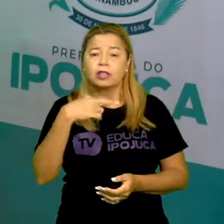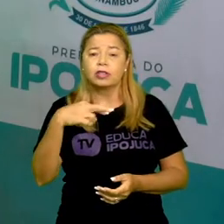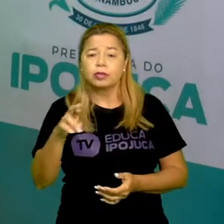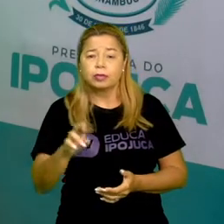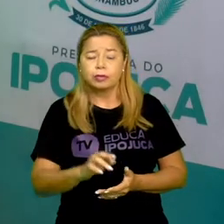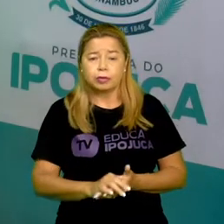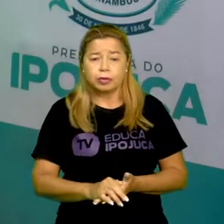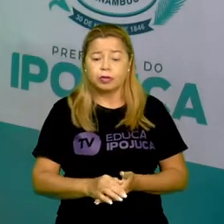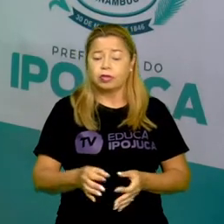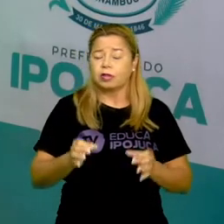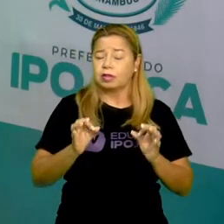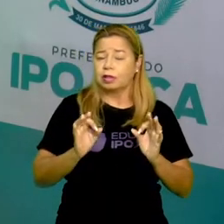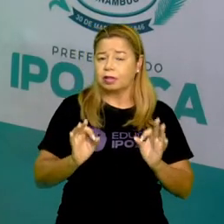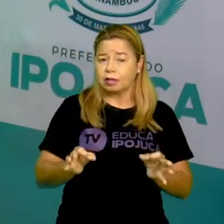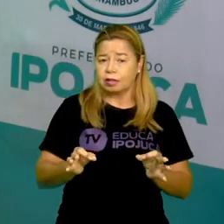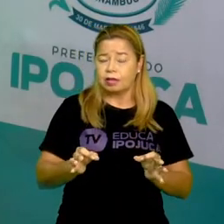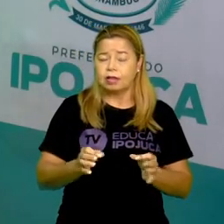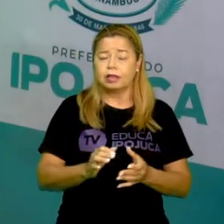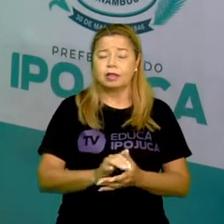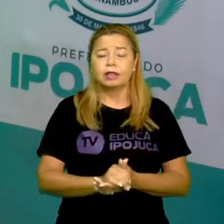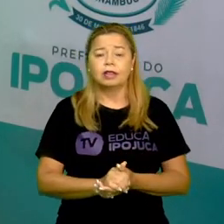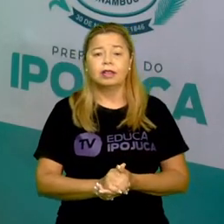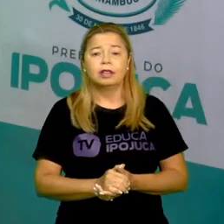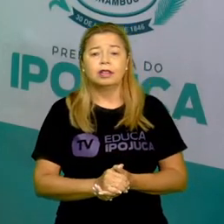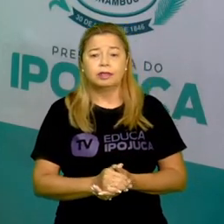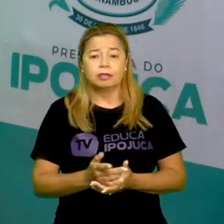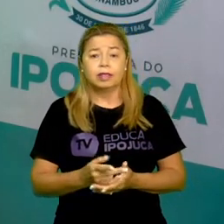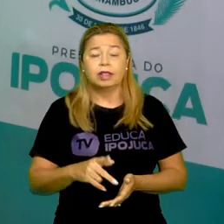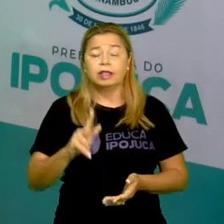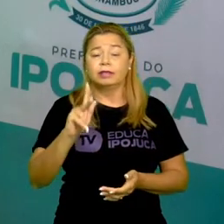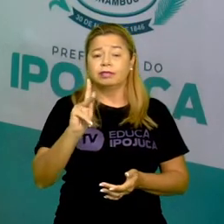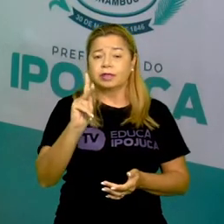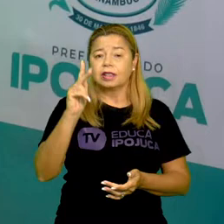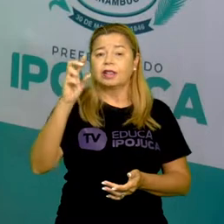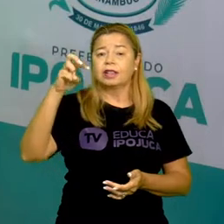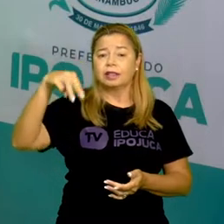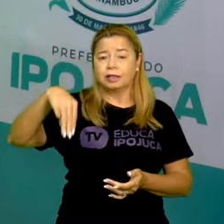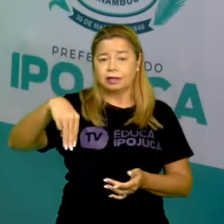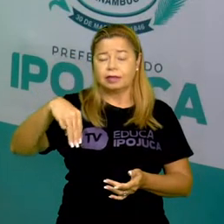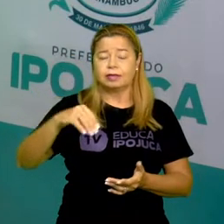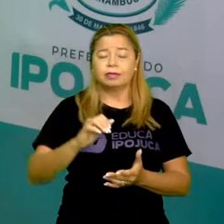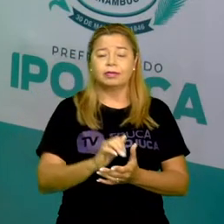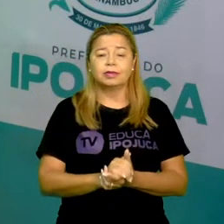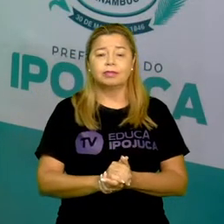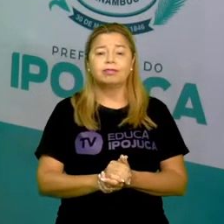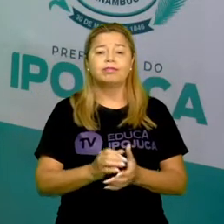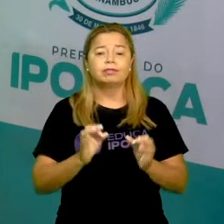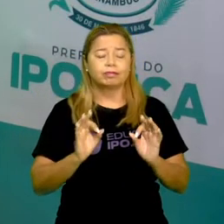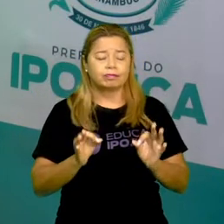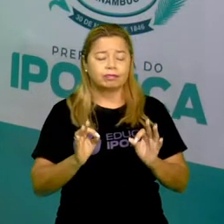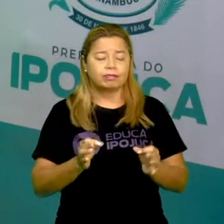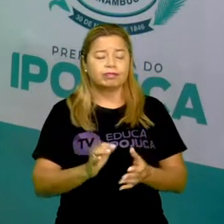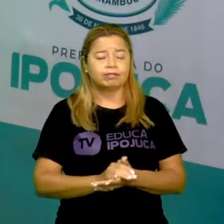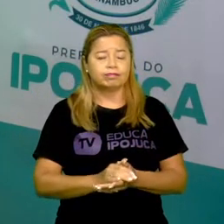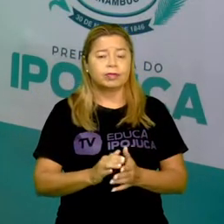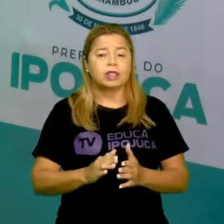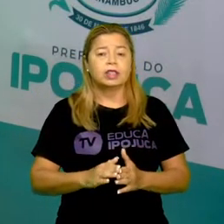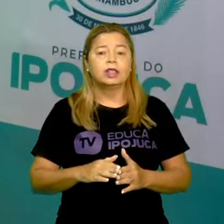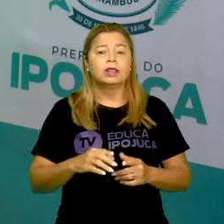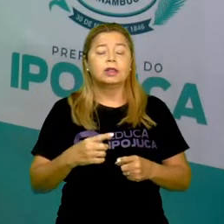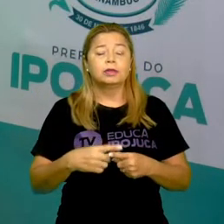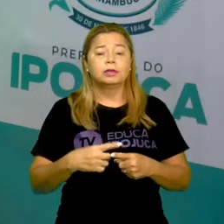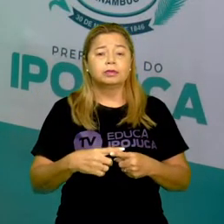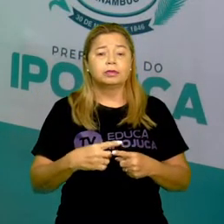nas três situações a palavra quilômetros, respondeu de forma correta. A medida entre cada uma dessas